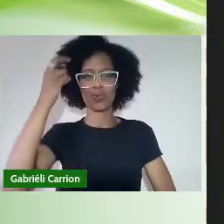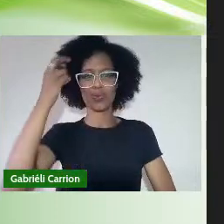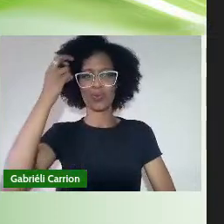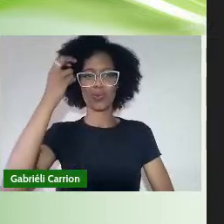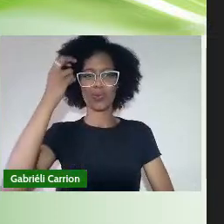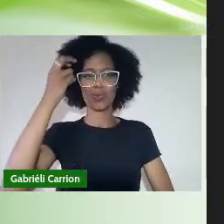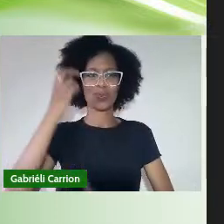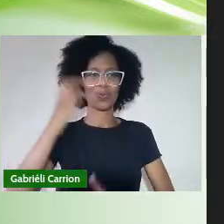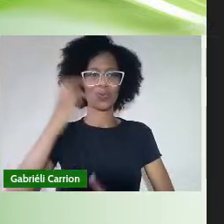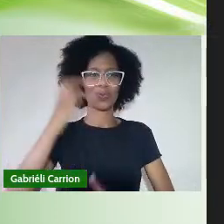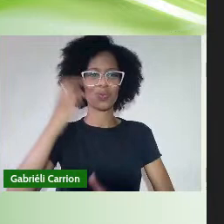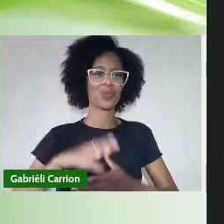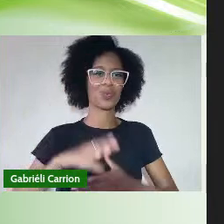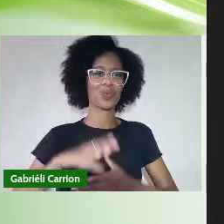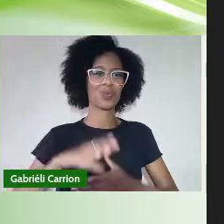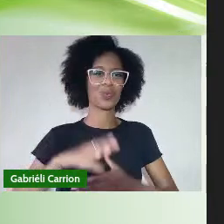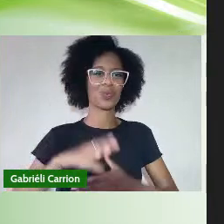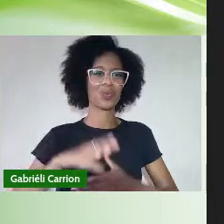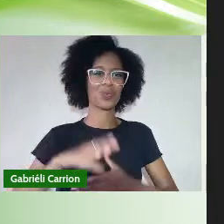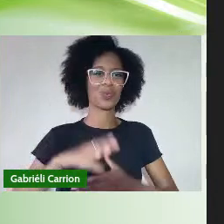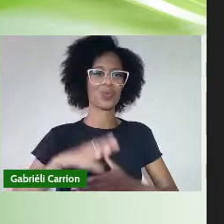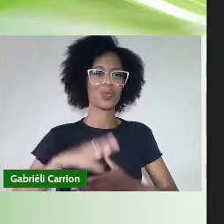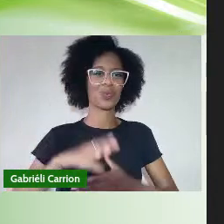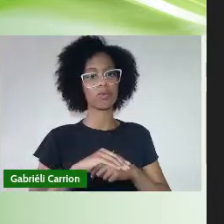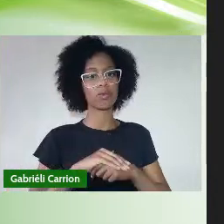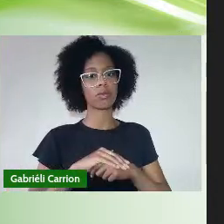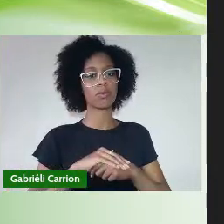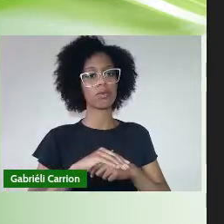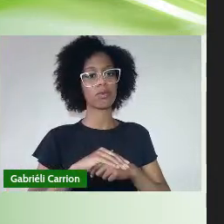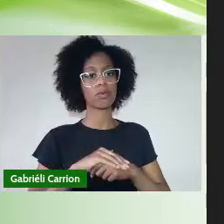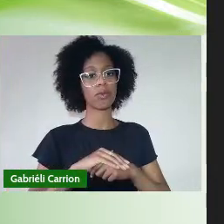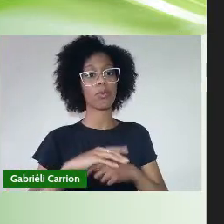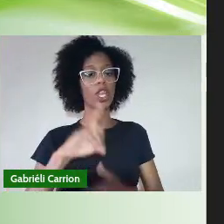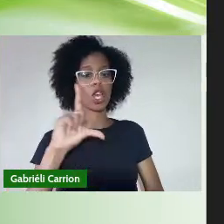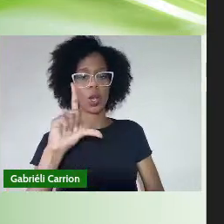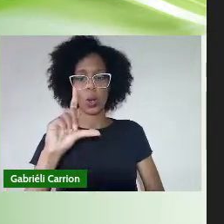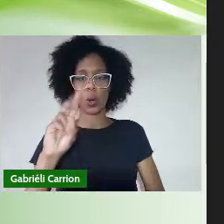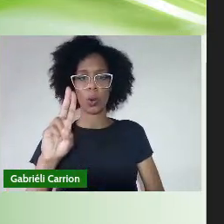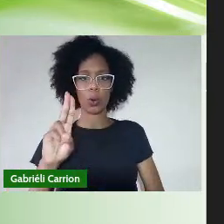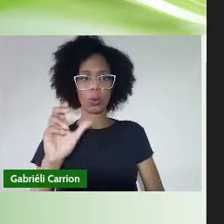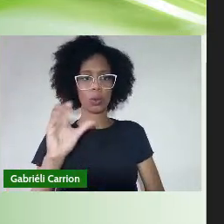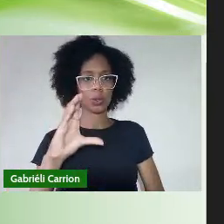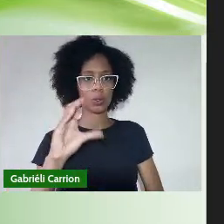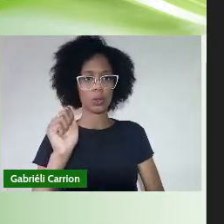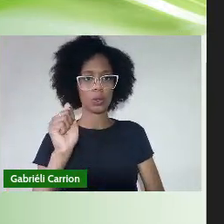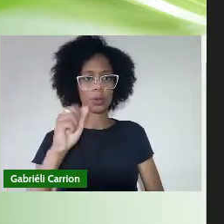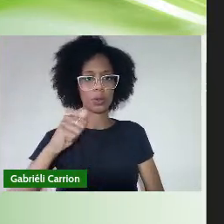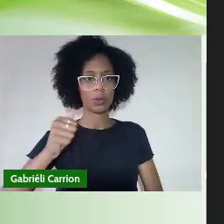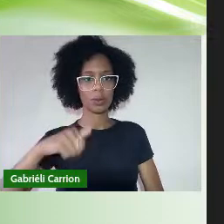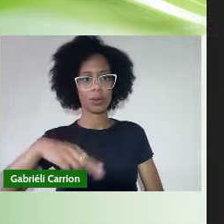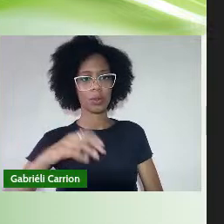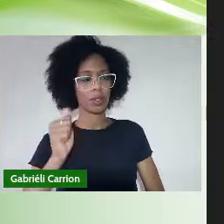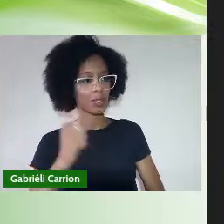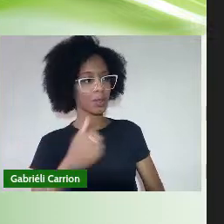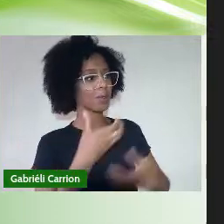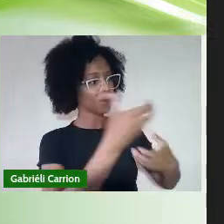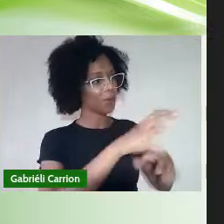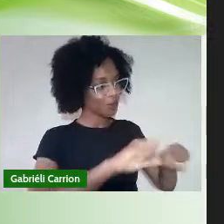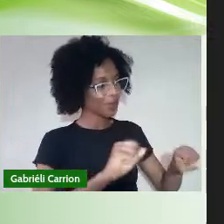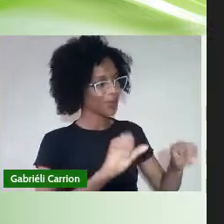Luciano Aparecido Marques Luciano Aparecido Marques Confira o Tio Grau Parabéns